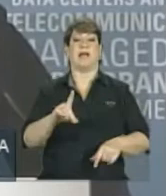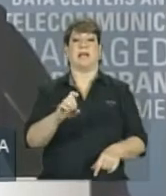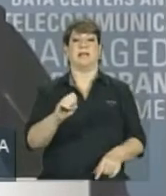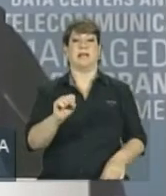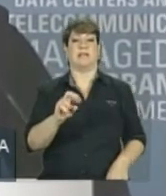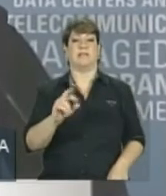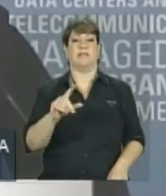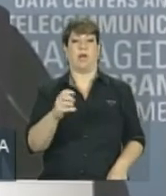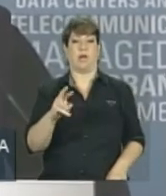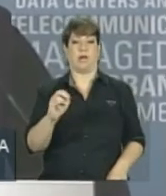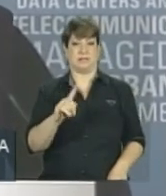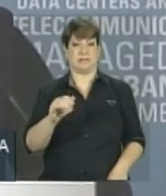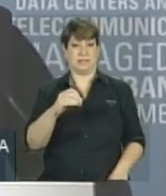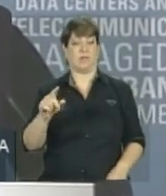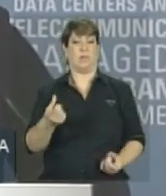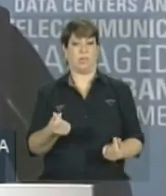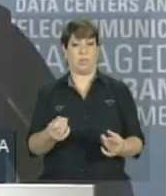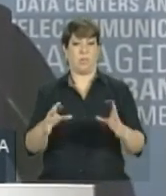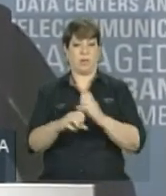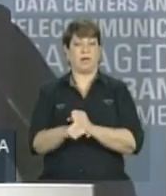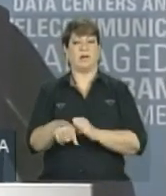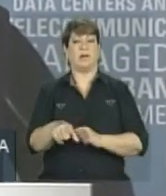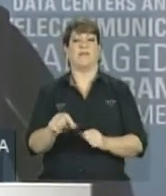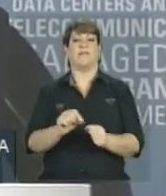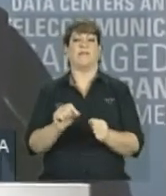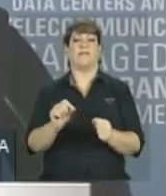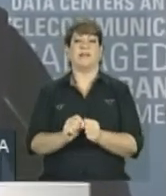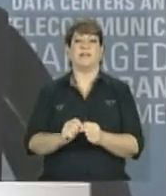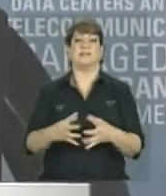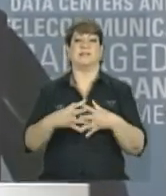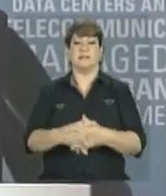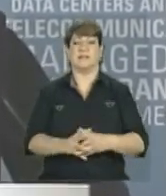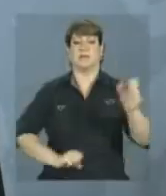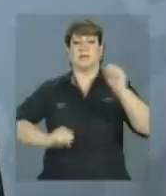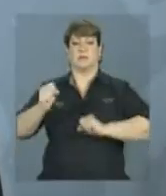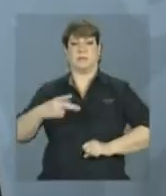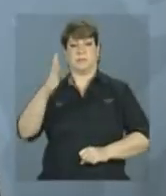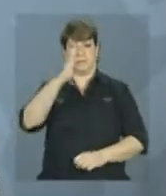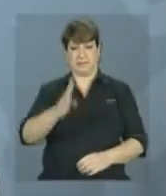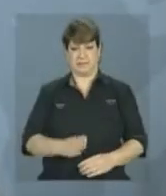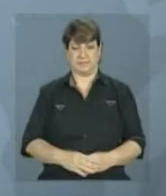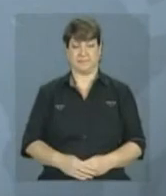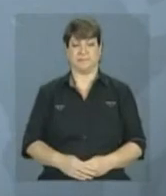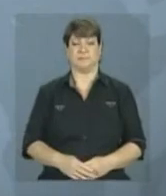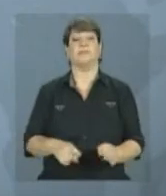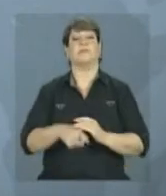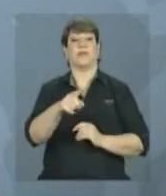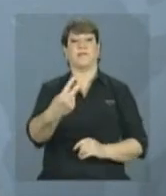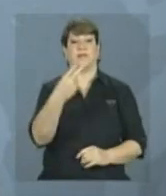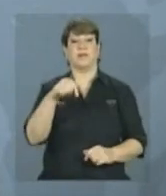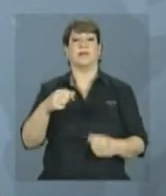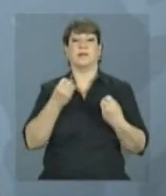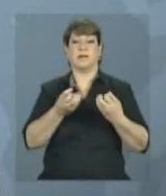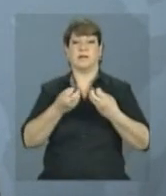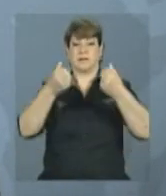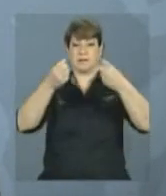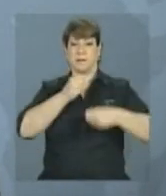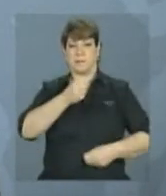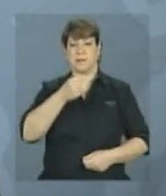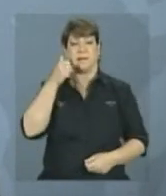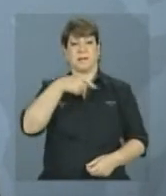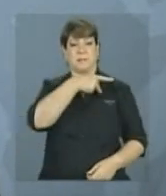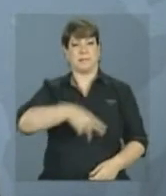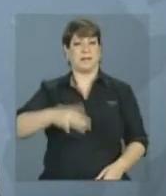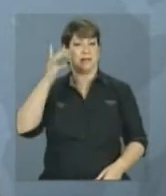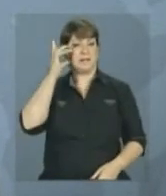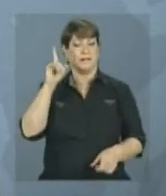artificial das moedas desindustrialize a economia brasileira. Você acompanhou a declaração à imprensa da